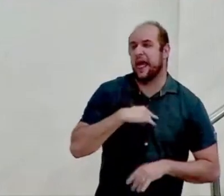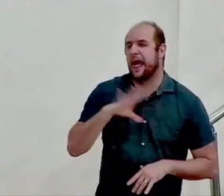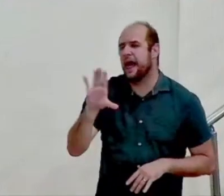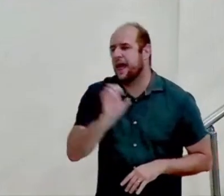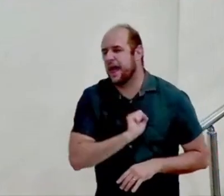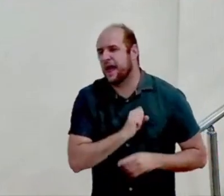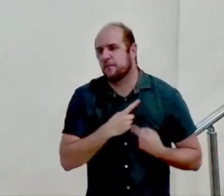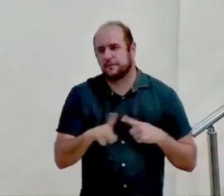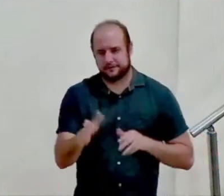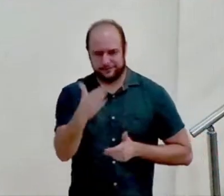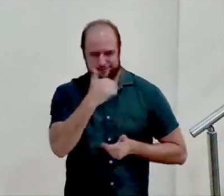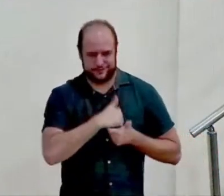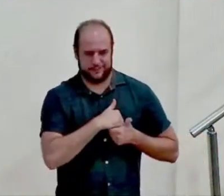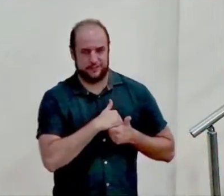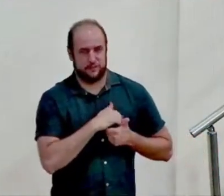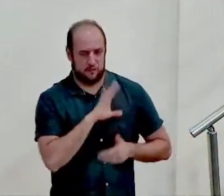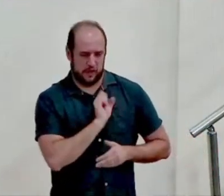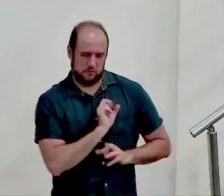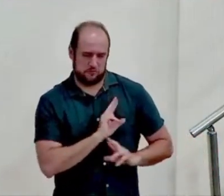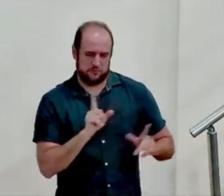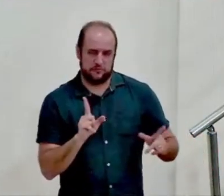amamos sabe porquê